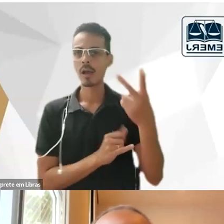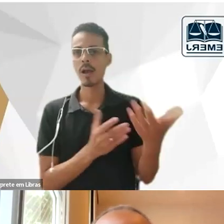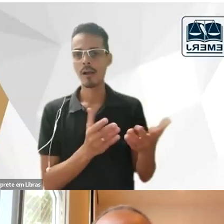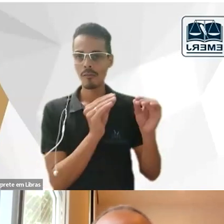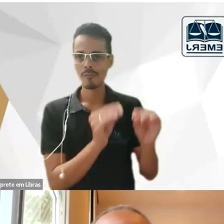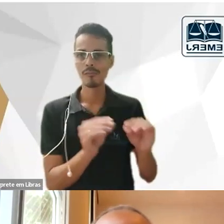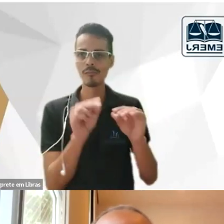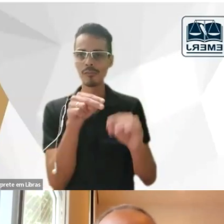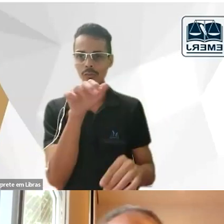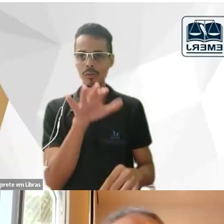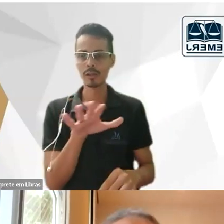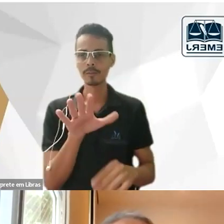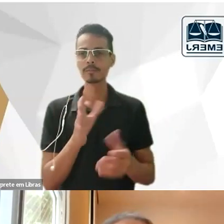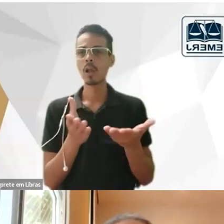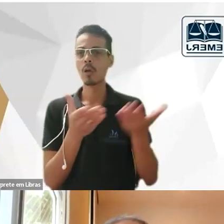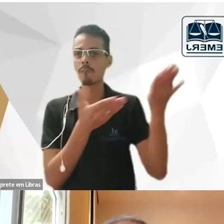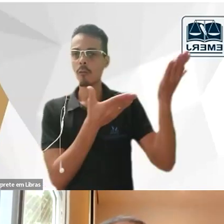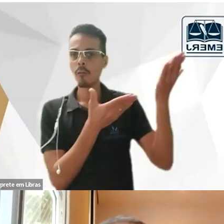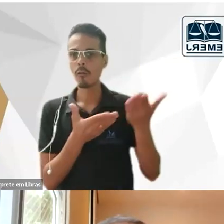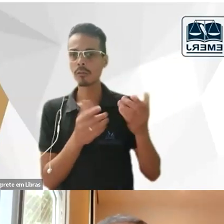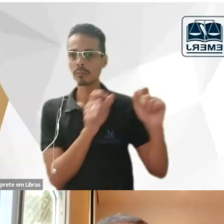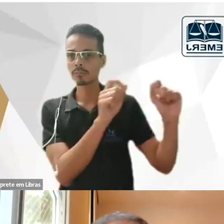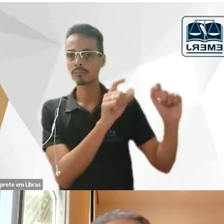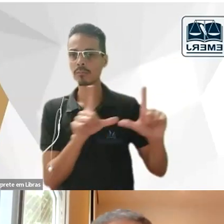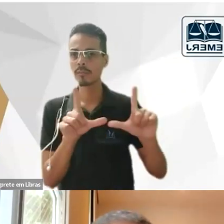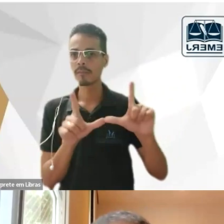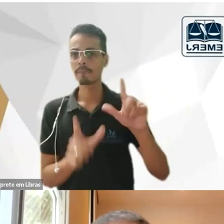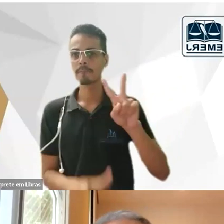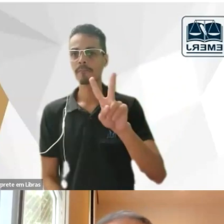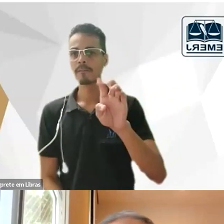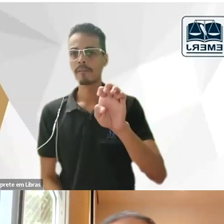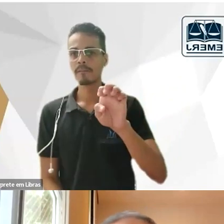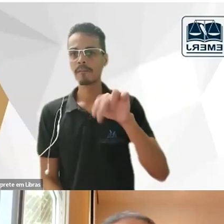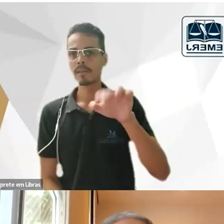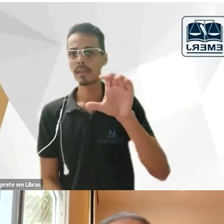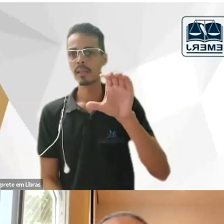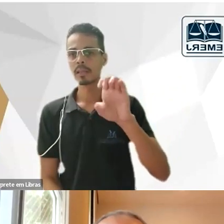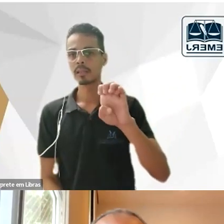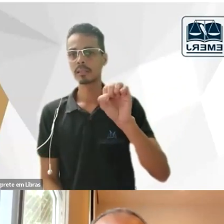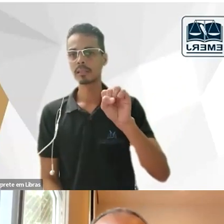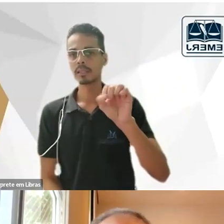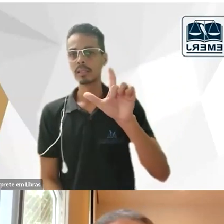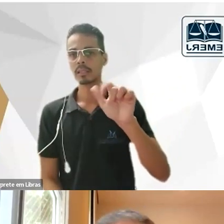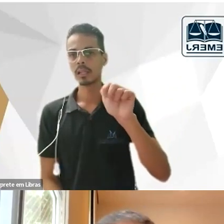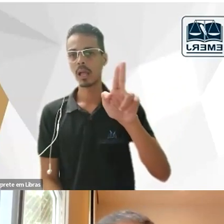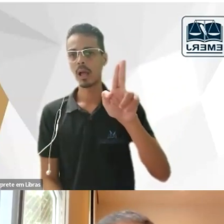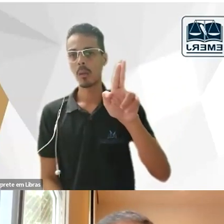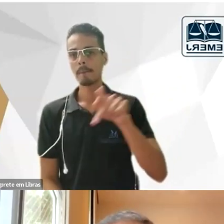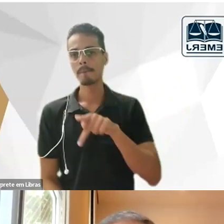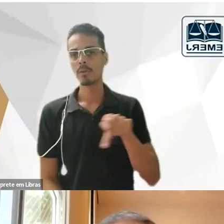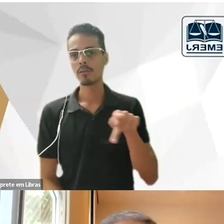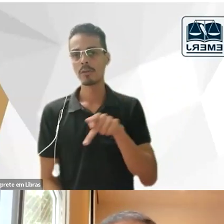ao doutor Benceslau Tavares que é advogado professor da Universidade de Pernambuco